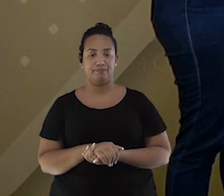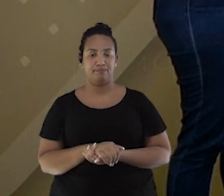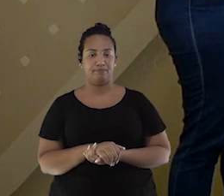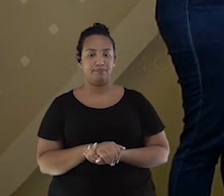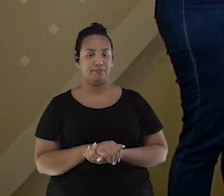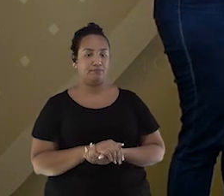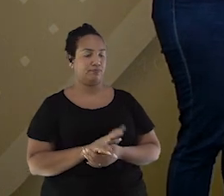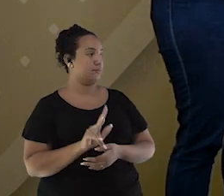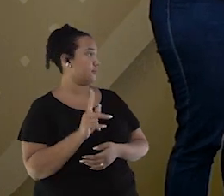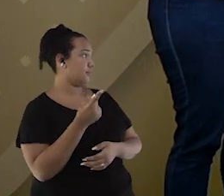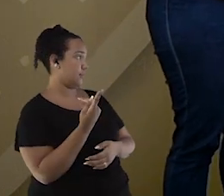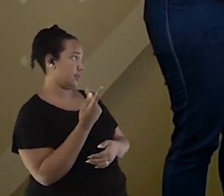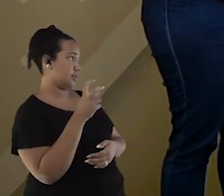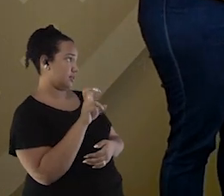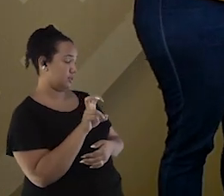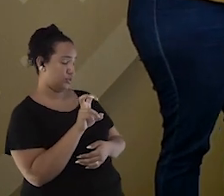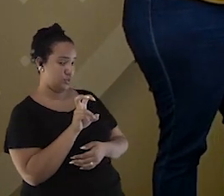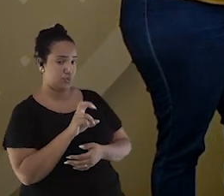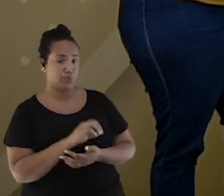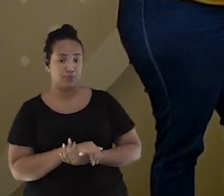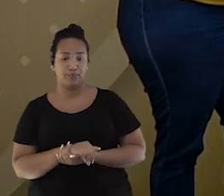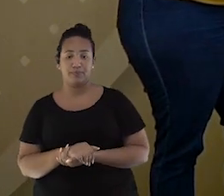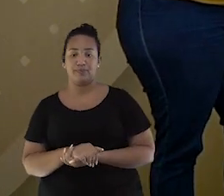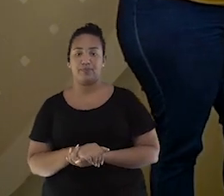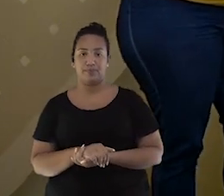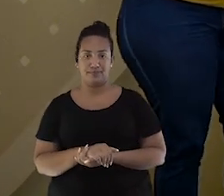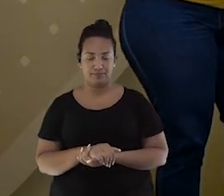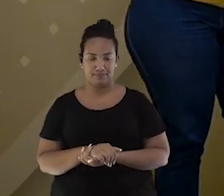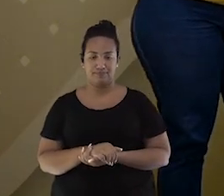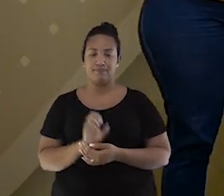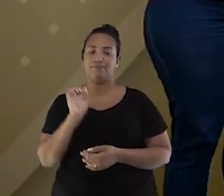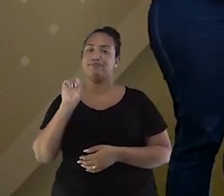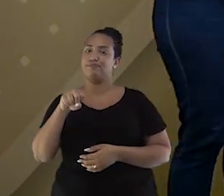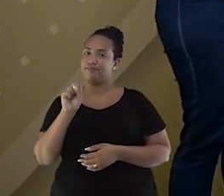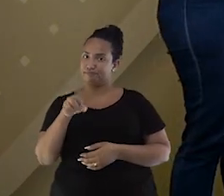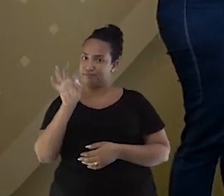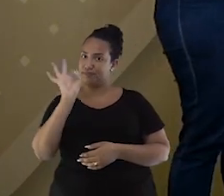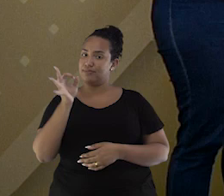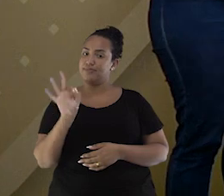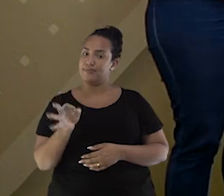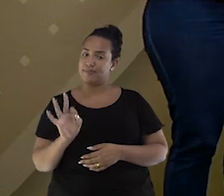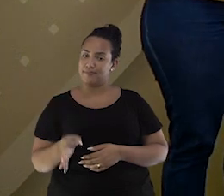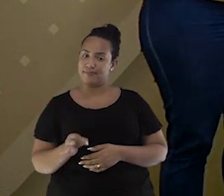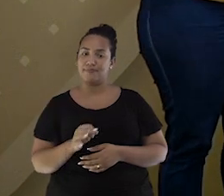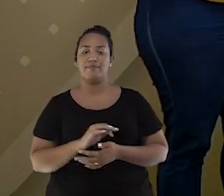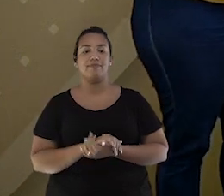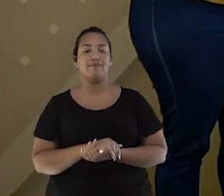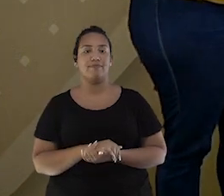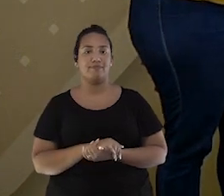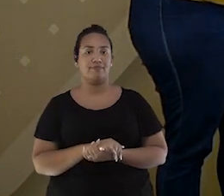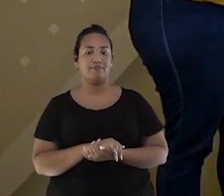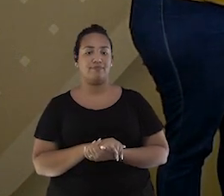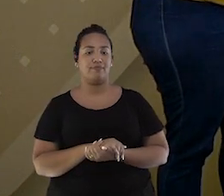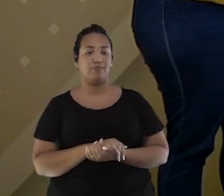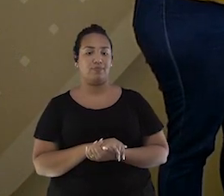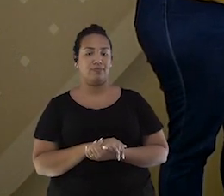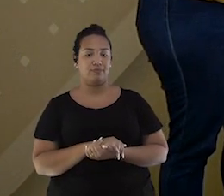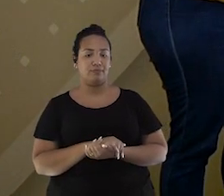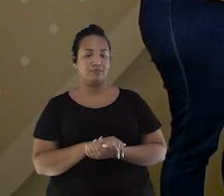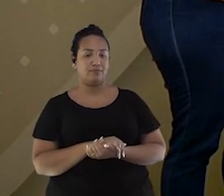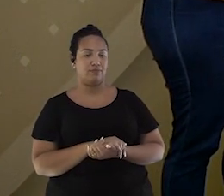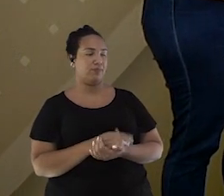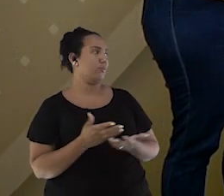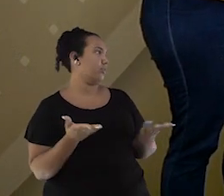H5. H5. Sim, está correto. Ah, então está fácil. Agora eu já sei onde estão os outros.